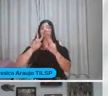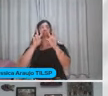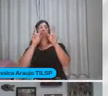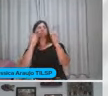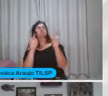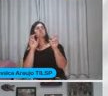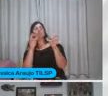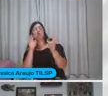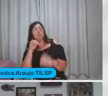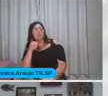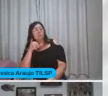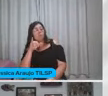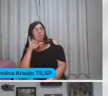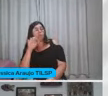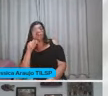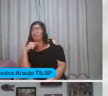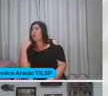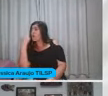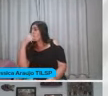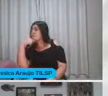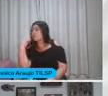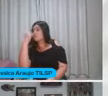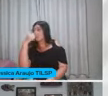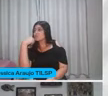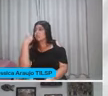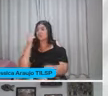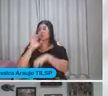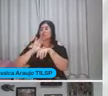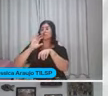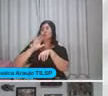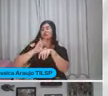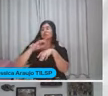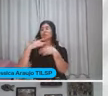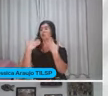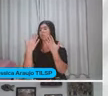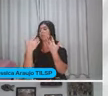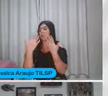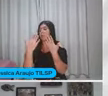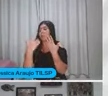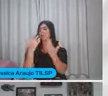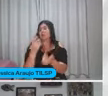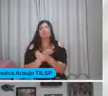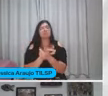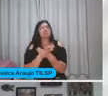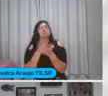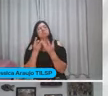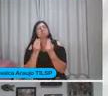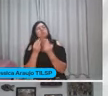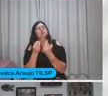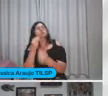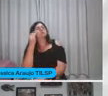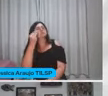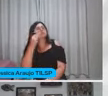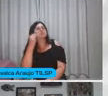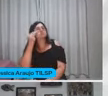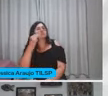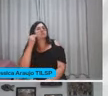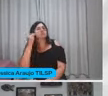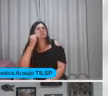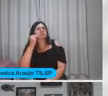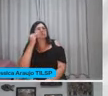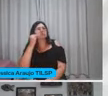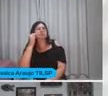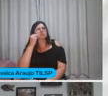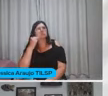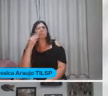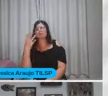Não é Mônica? Poderíamos ficar horas e horas Em curso aqui Conversando com vocês Porque são muitas as experiências São muitas